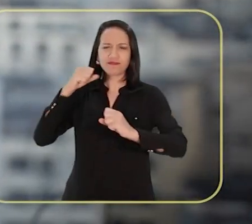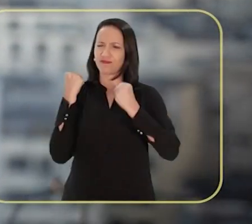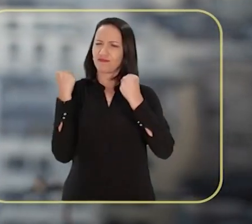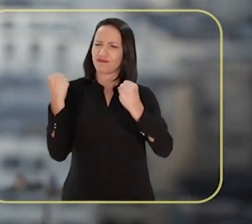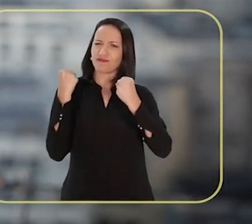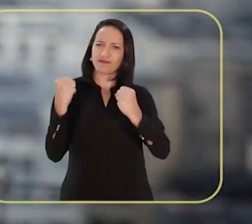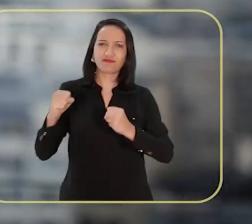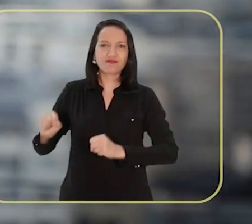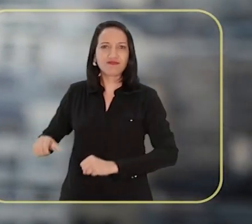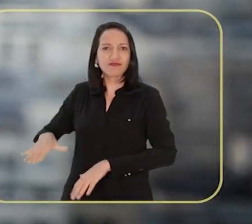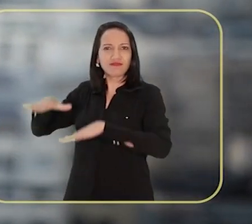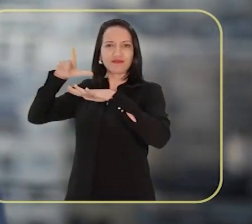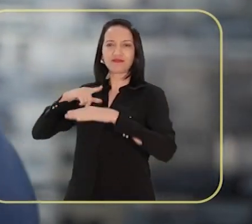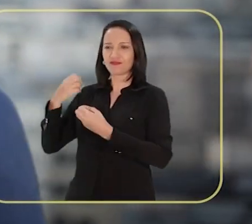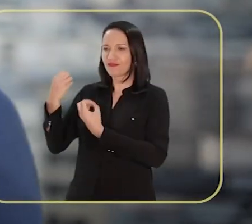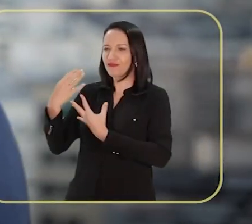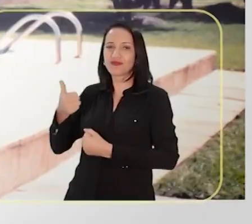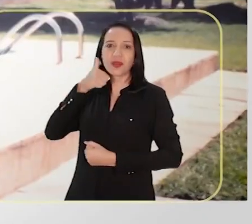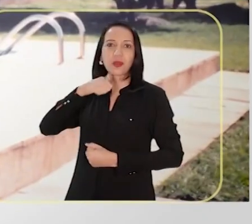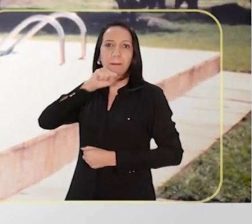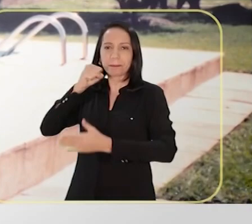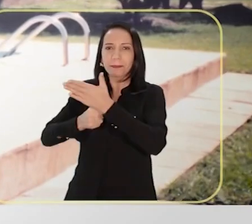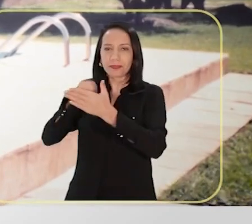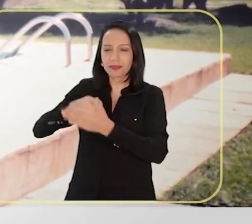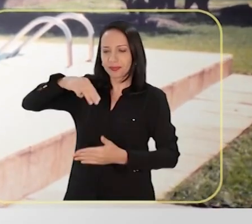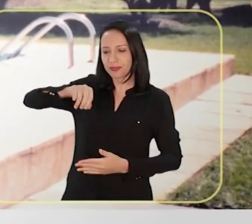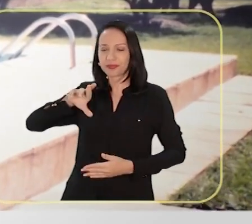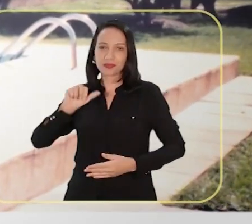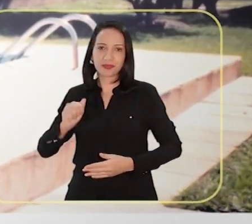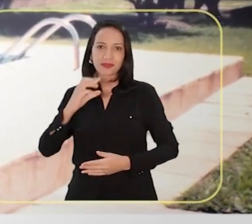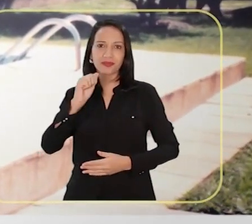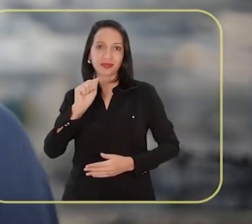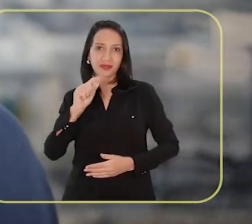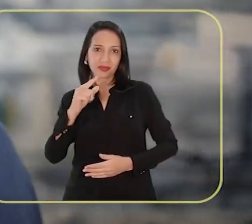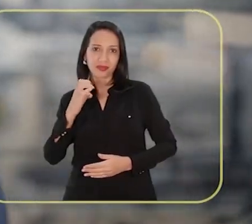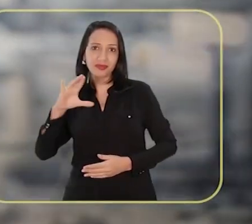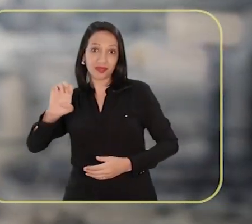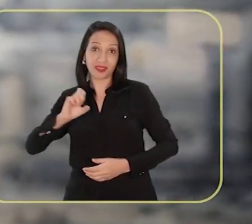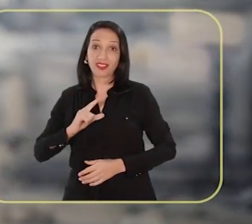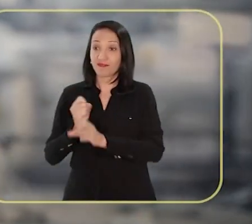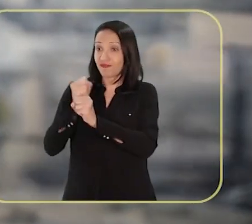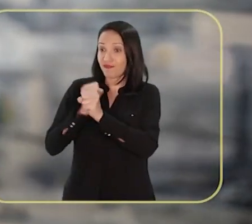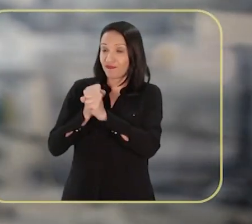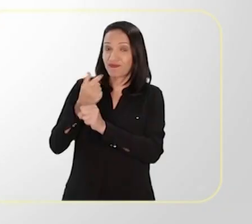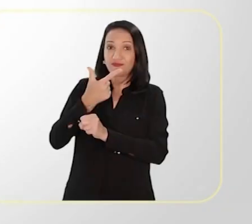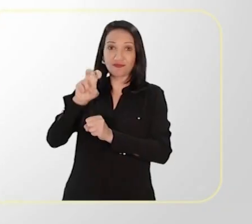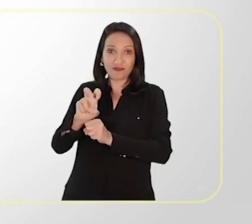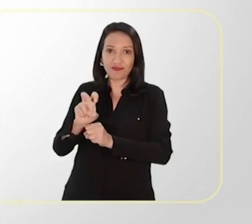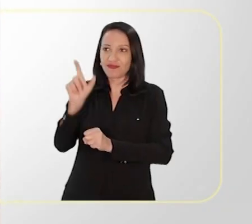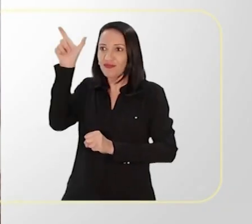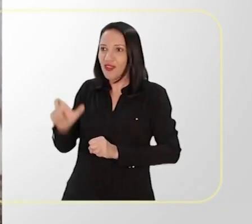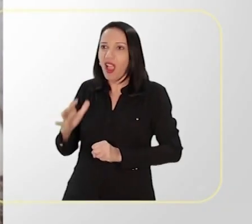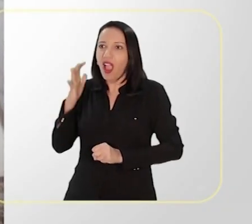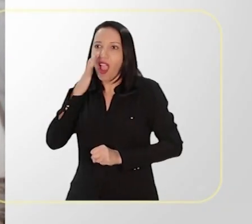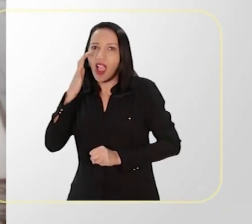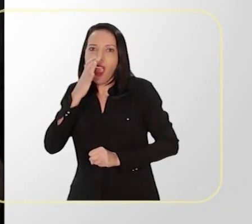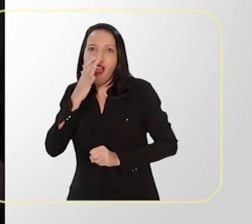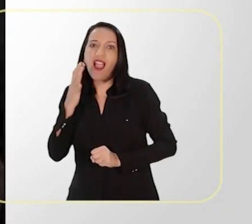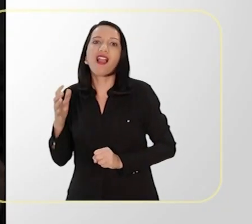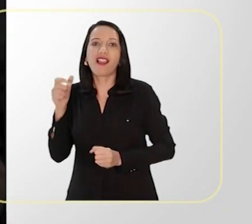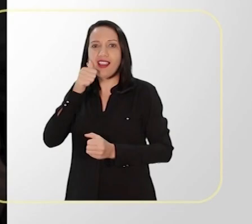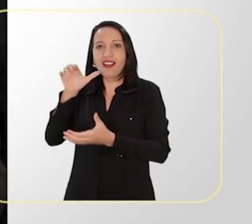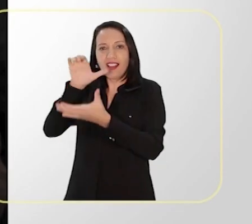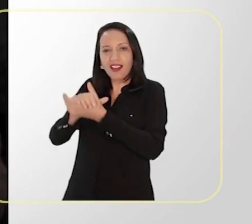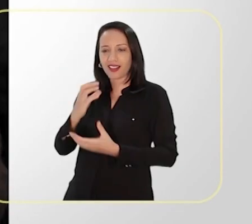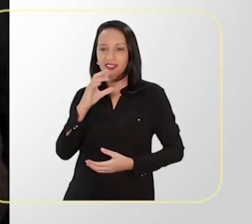mulheres muito fortes, fui criado por uma grande guerreira, minha mãe, a dona Maria Alice. Há 25 anos vivo ao lado de uma mulher que admiro demais,